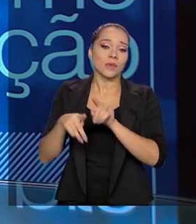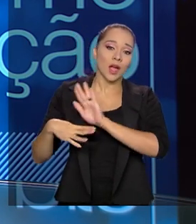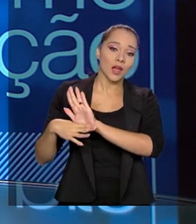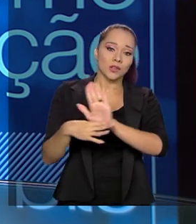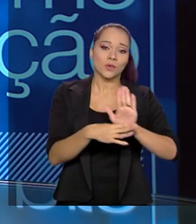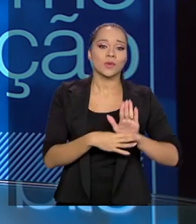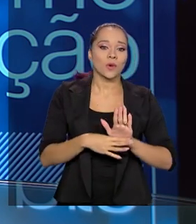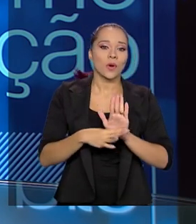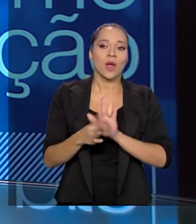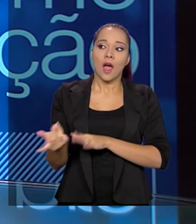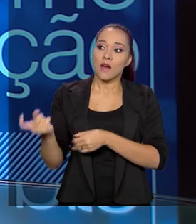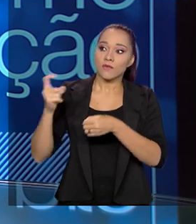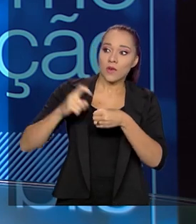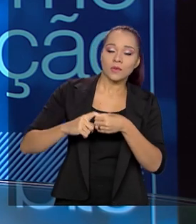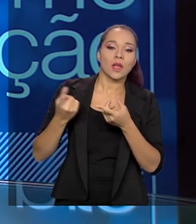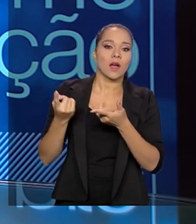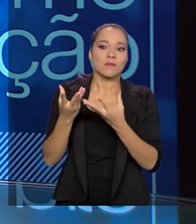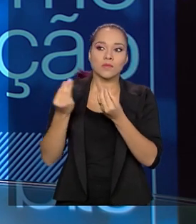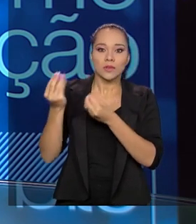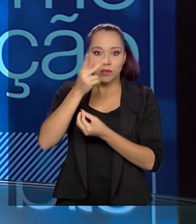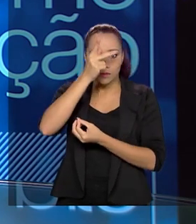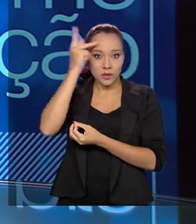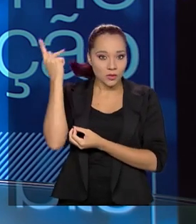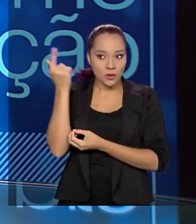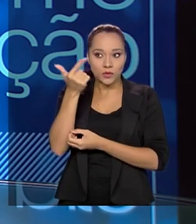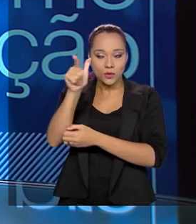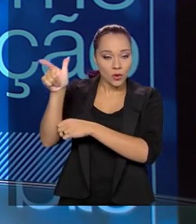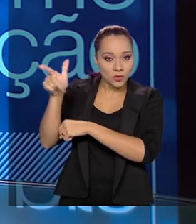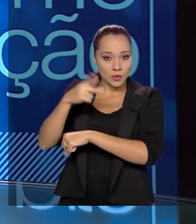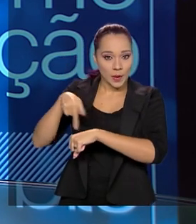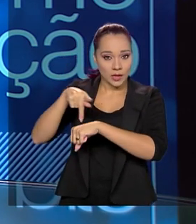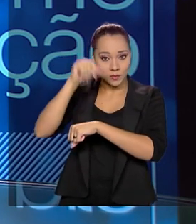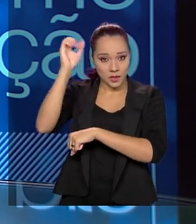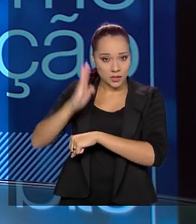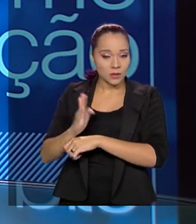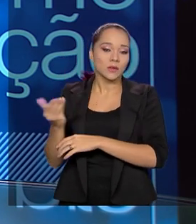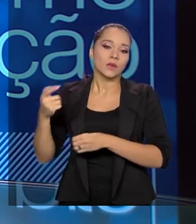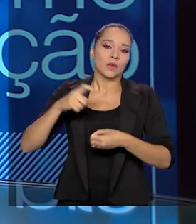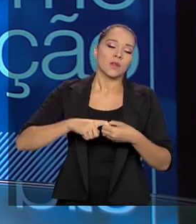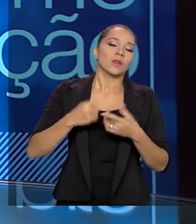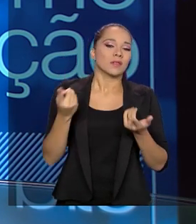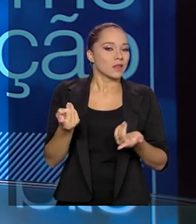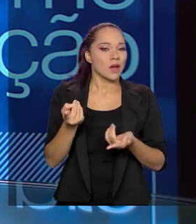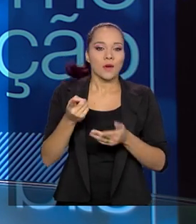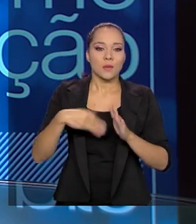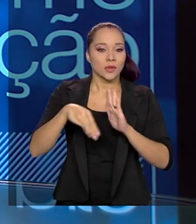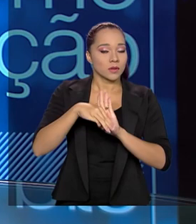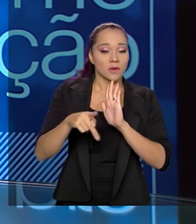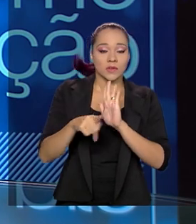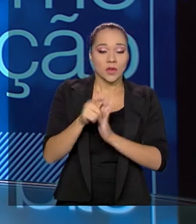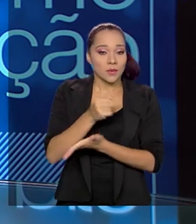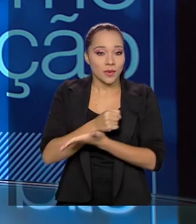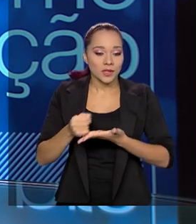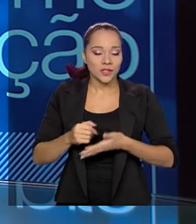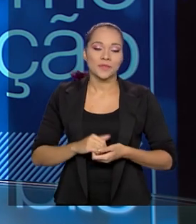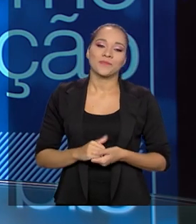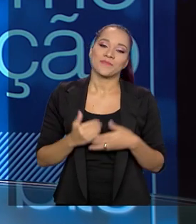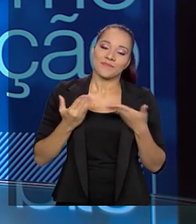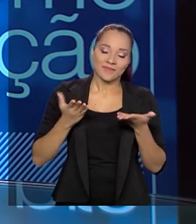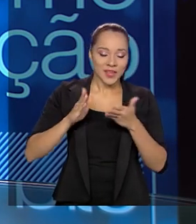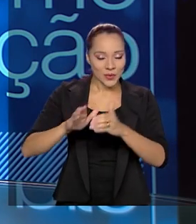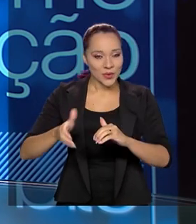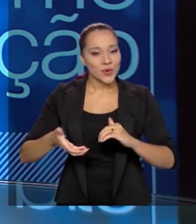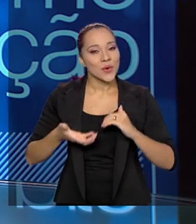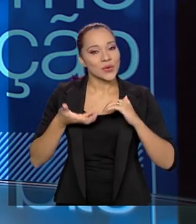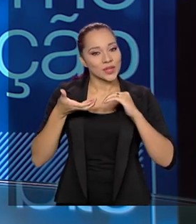repatriar uma das causas que foi levada à Embratur, porque senão ia caducar a medida. E, infelizmente, o Congresso